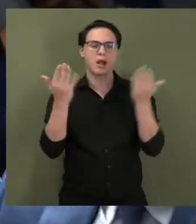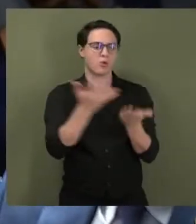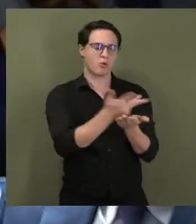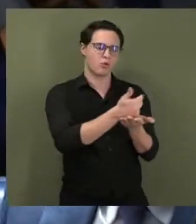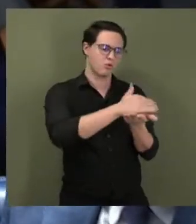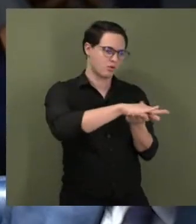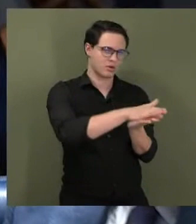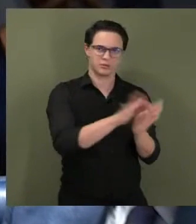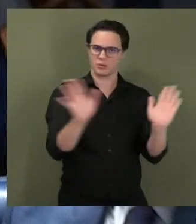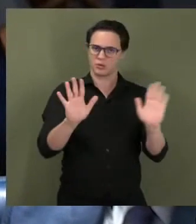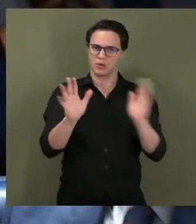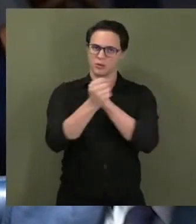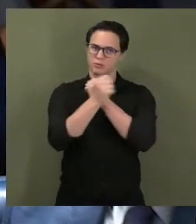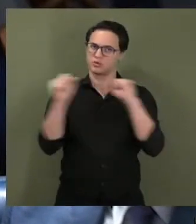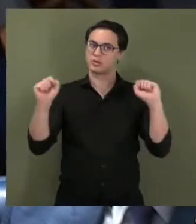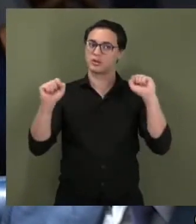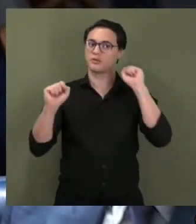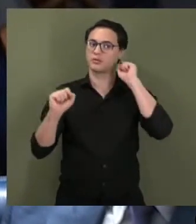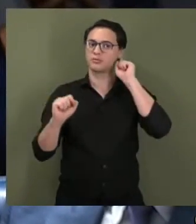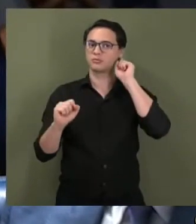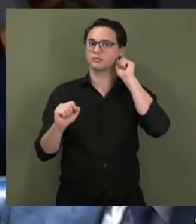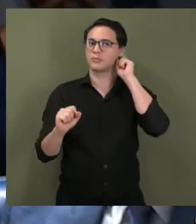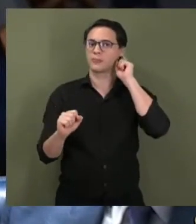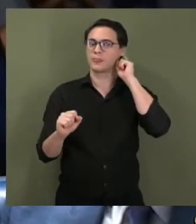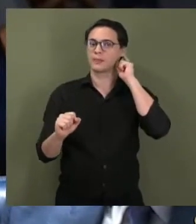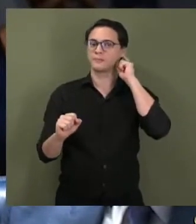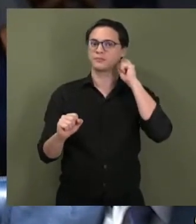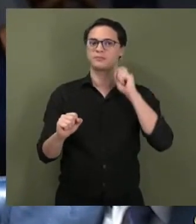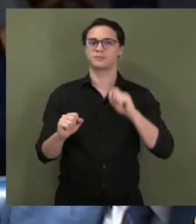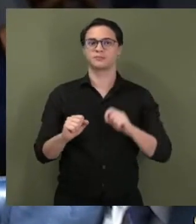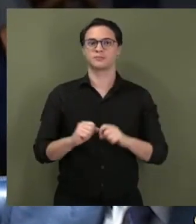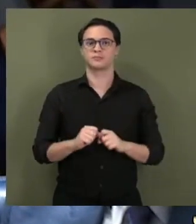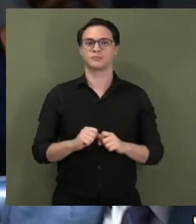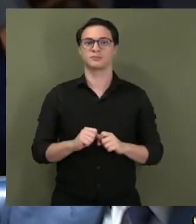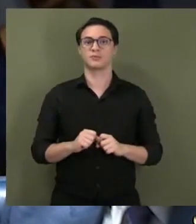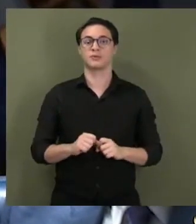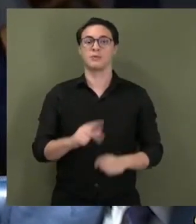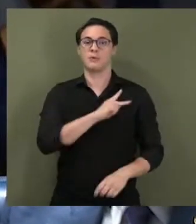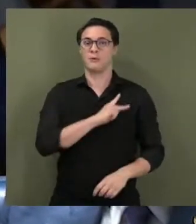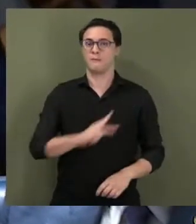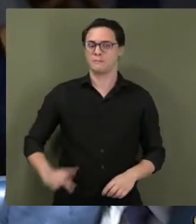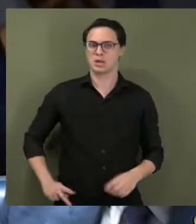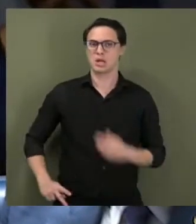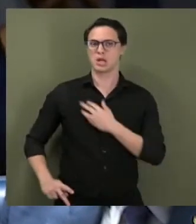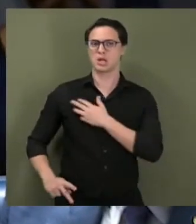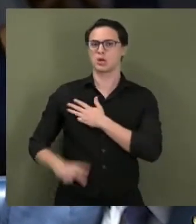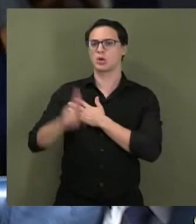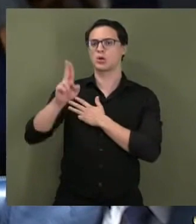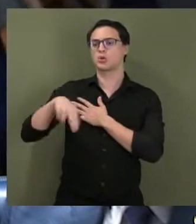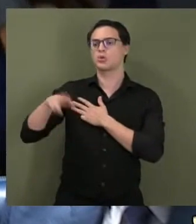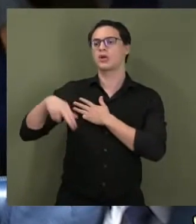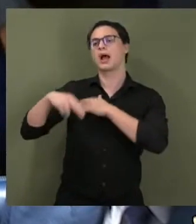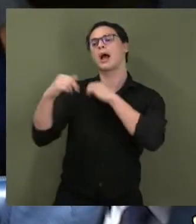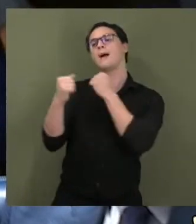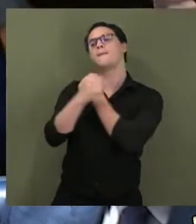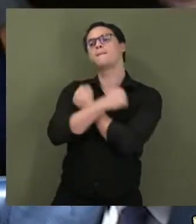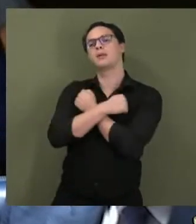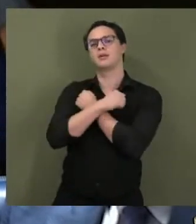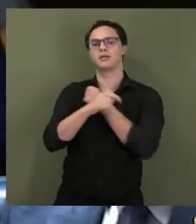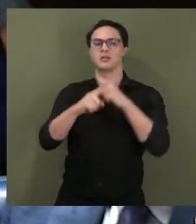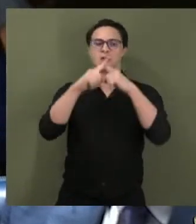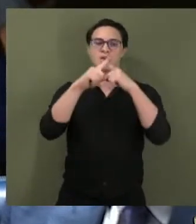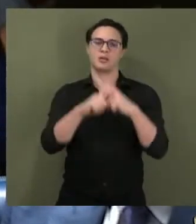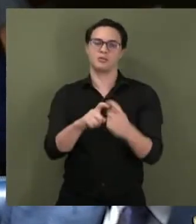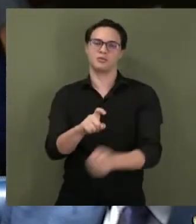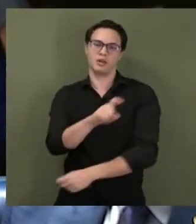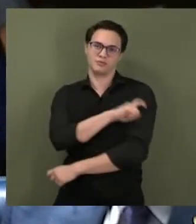Holocausto, é impossível. Até agora, o presidente Lula nunca abraçou uma deputada nazista, neta